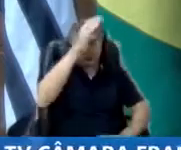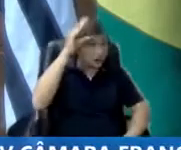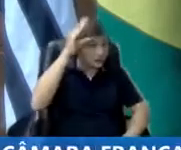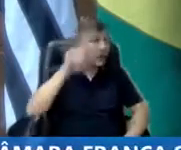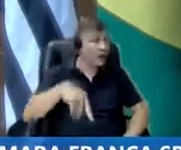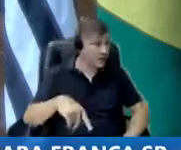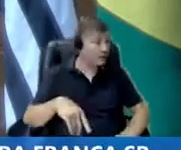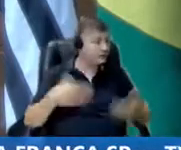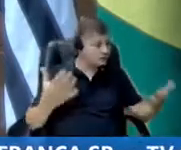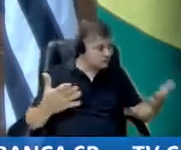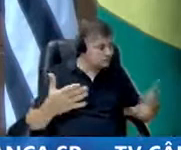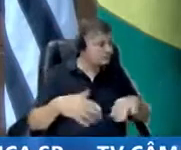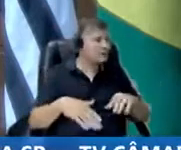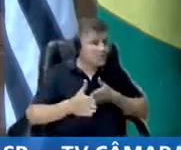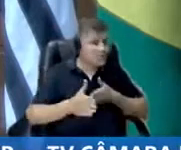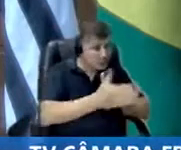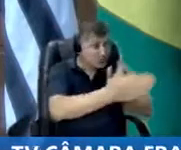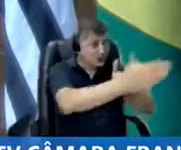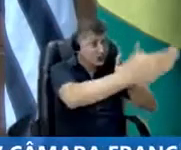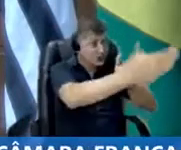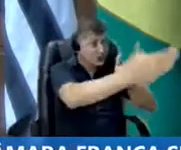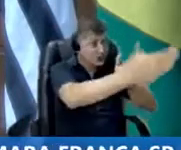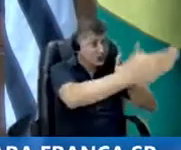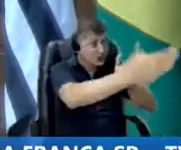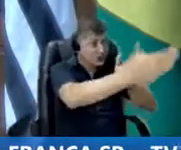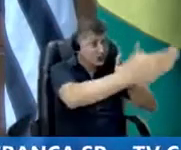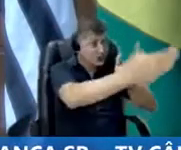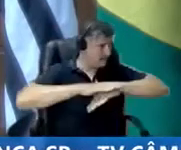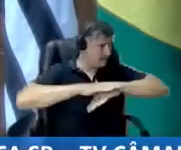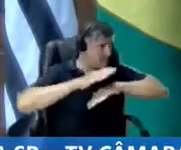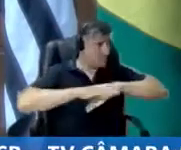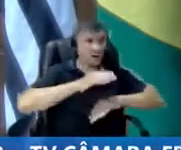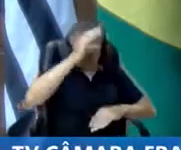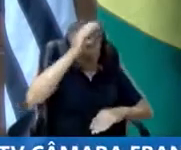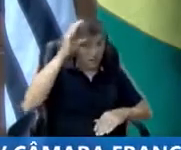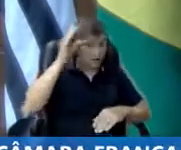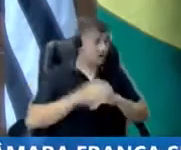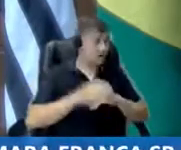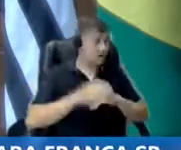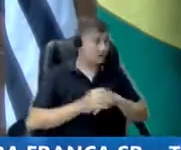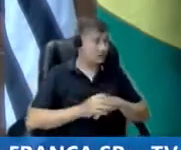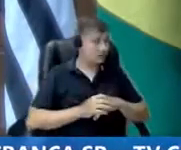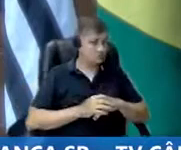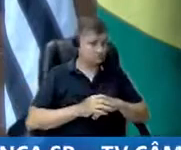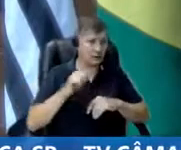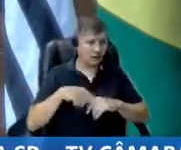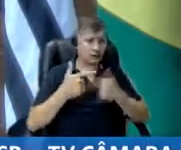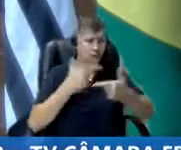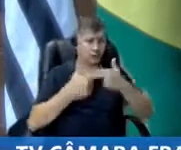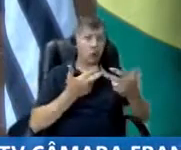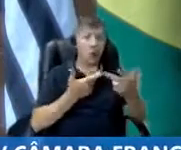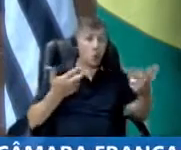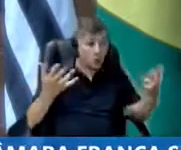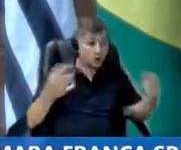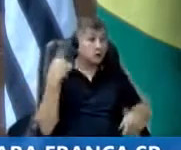lá para a Pacaembu, é uma obra da Câmara Municipal. Entendeu? Isso aí é uma coisa que nós podemos